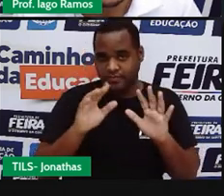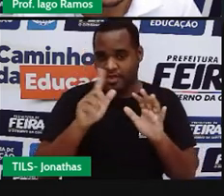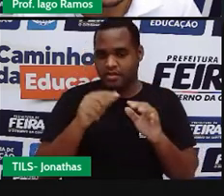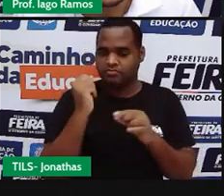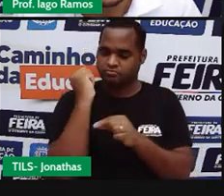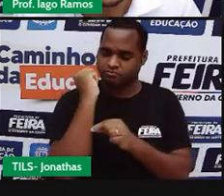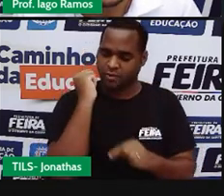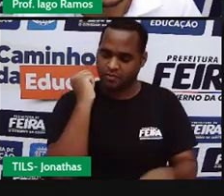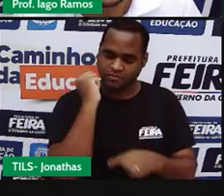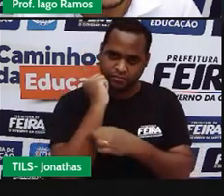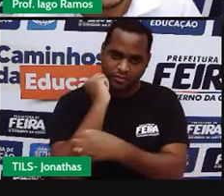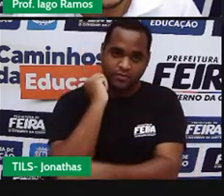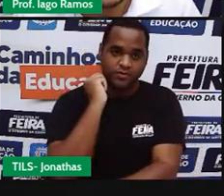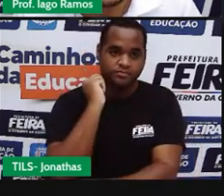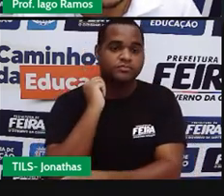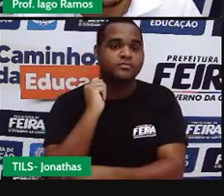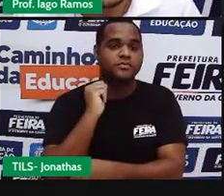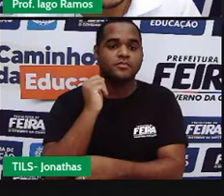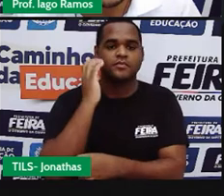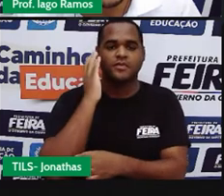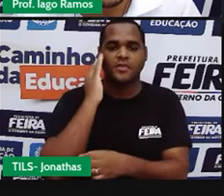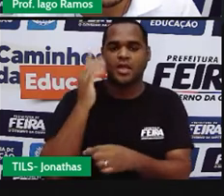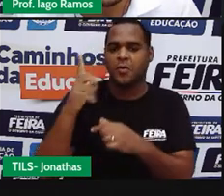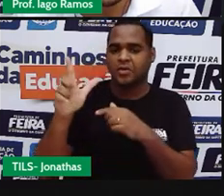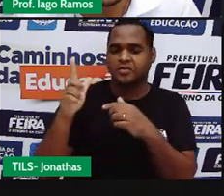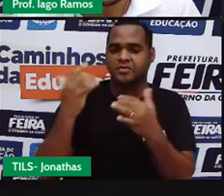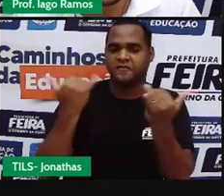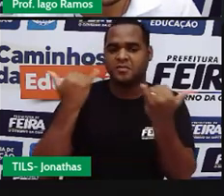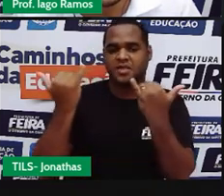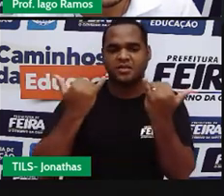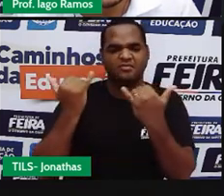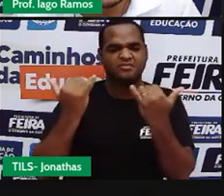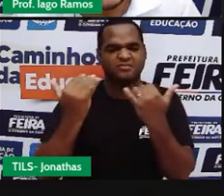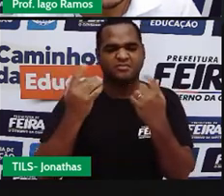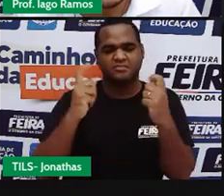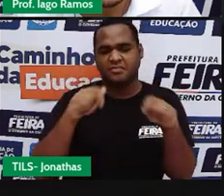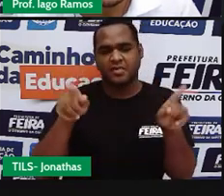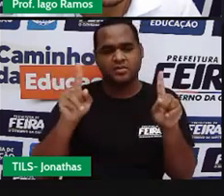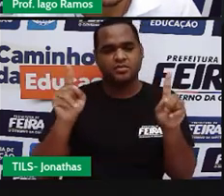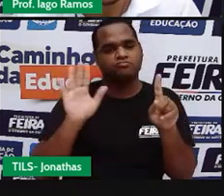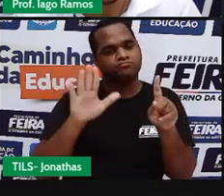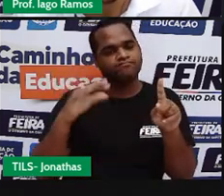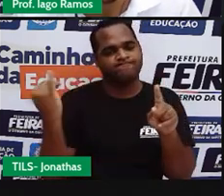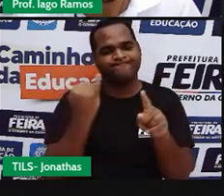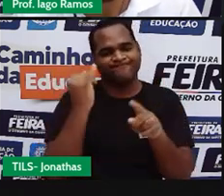corda. Para a gente não ter muitas informações aqui sem necessidade.